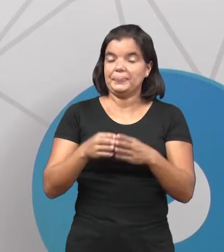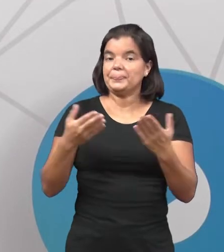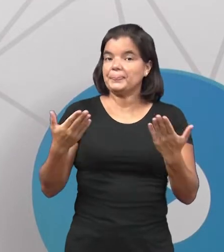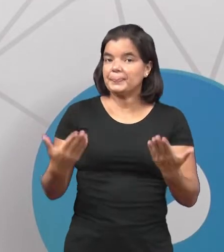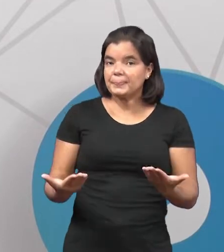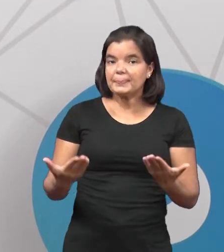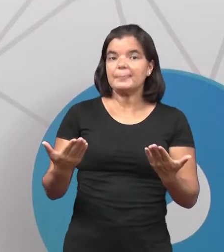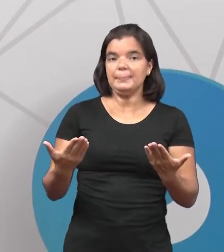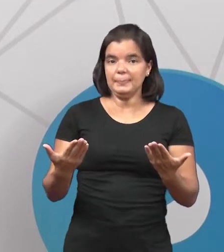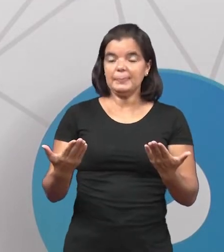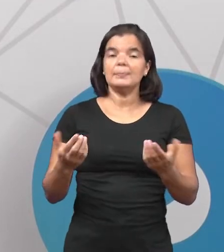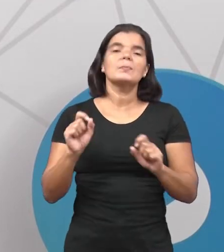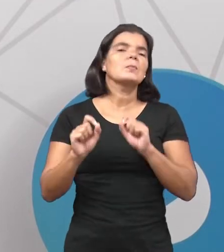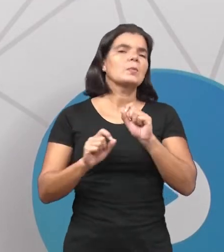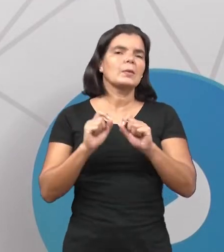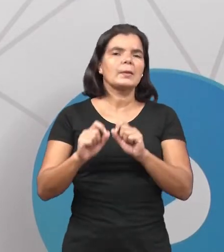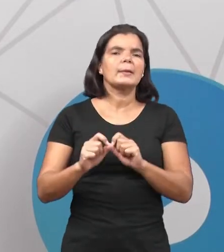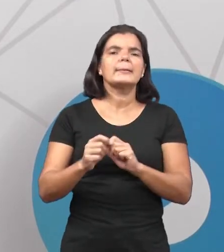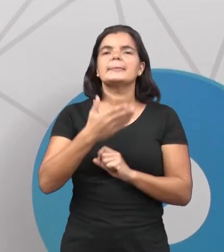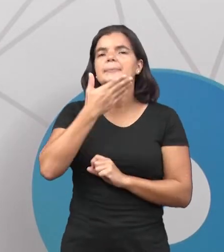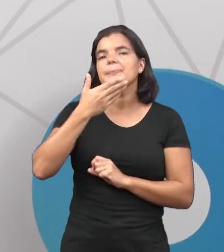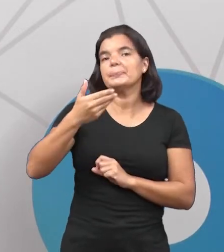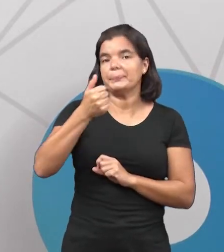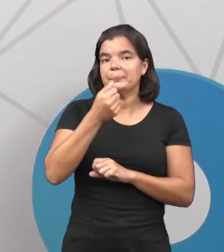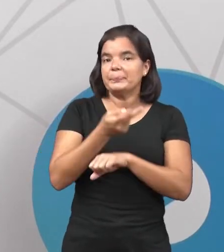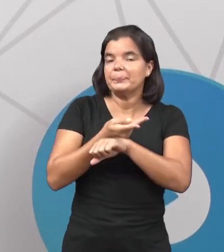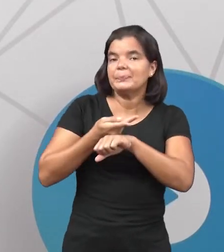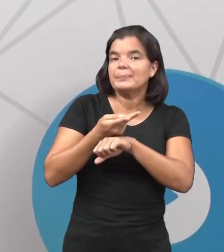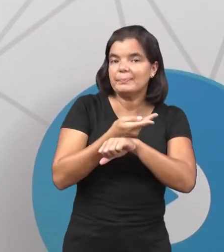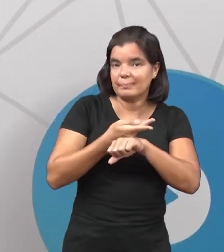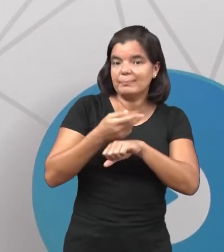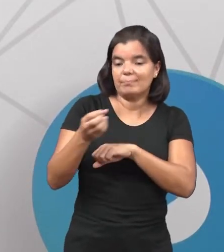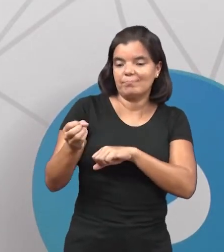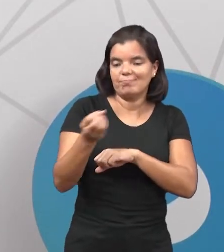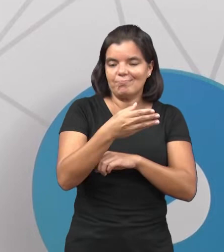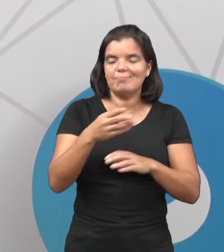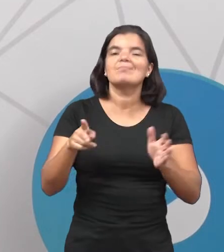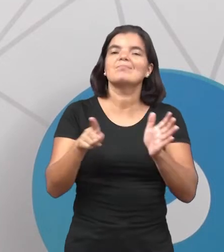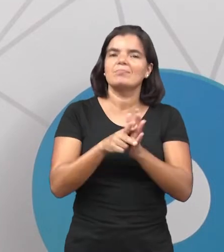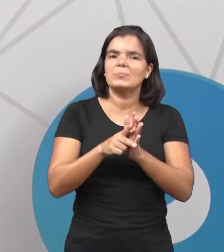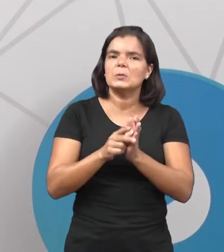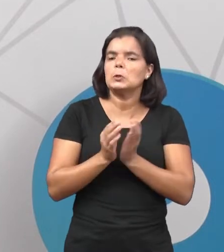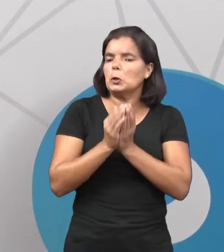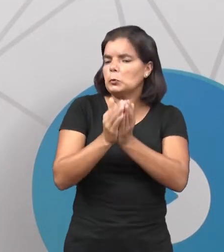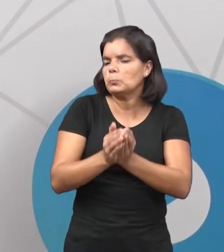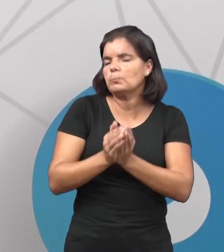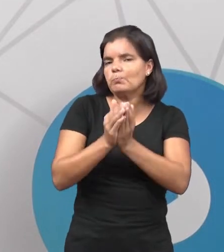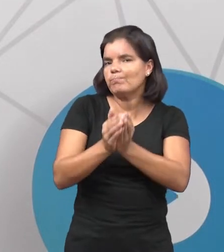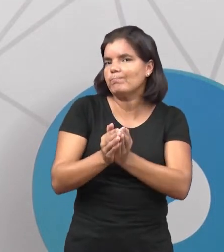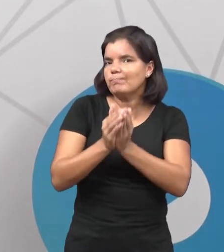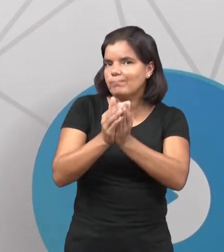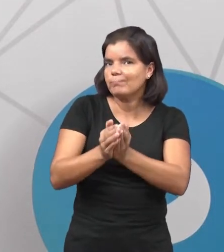momento, o momento era favorável à busca para essas novas terras. E eles partiram rumo às 13